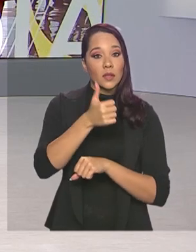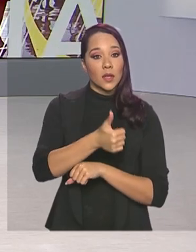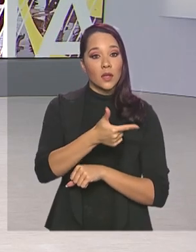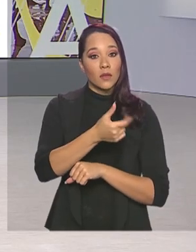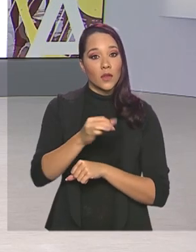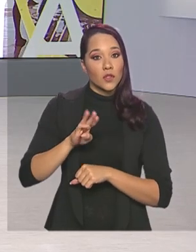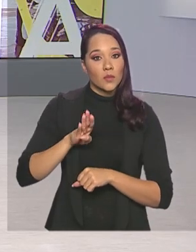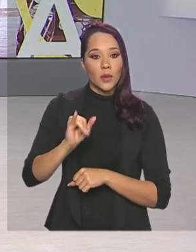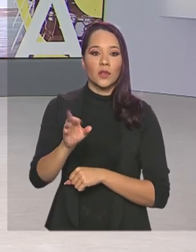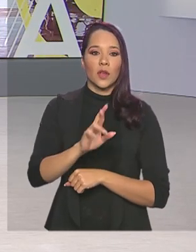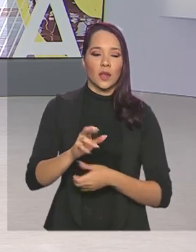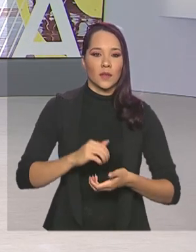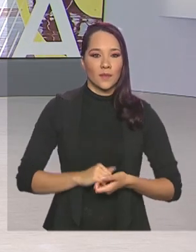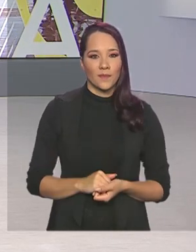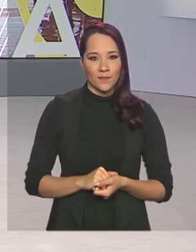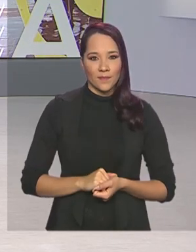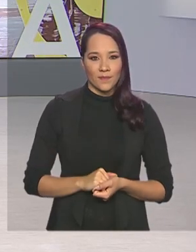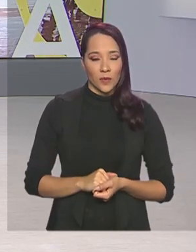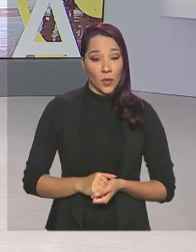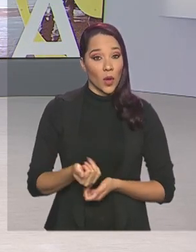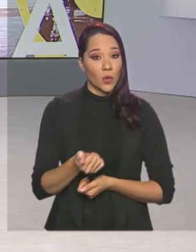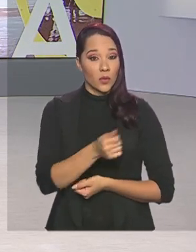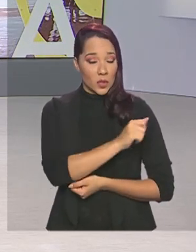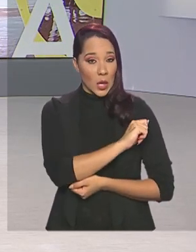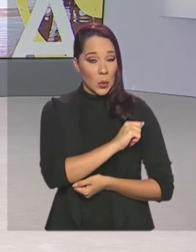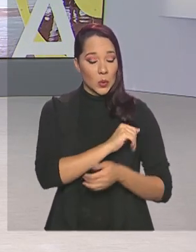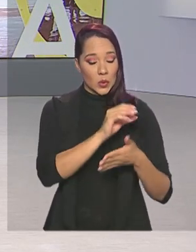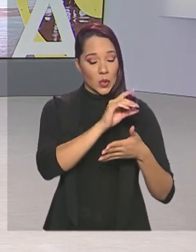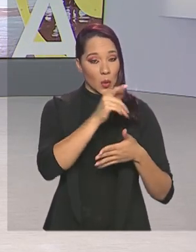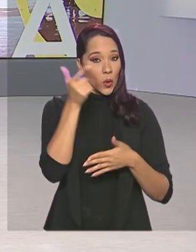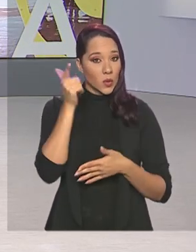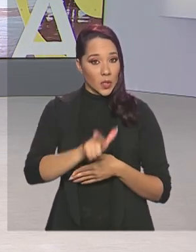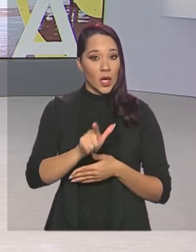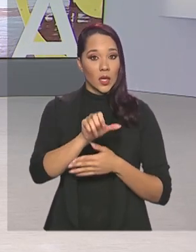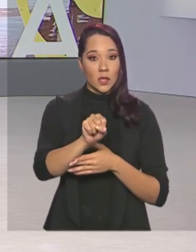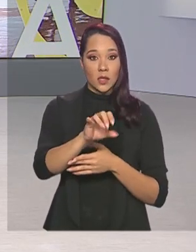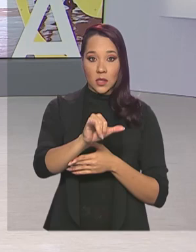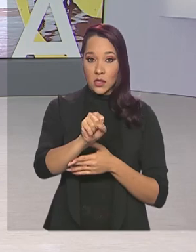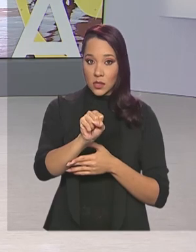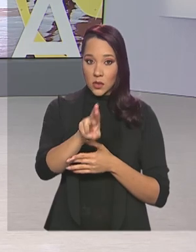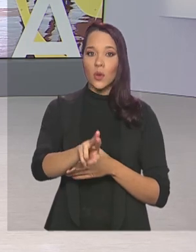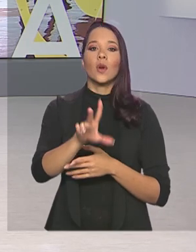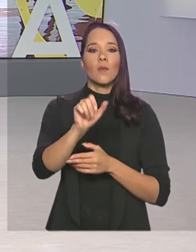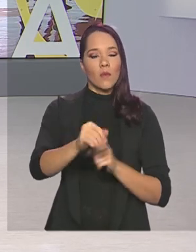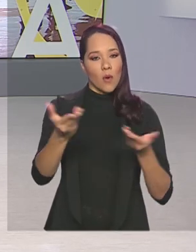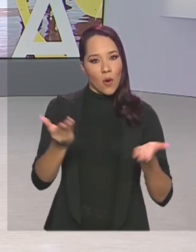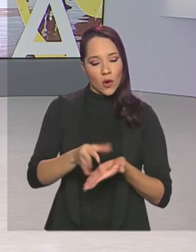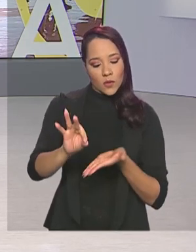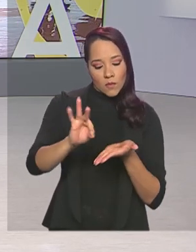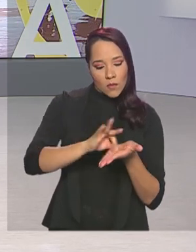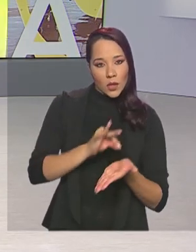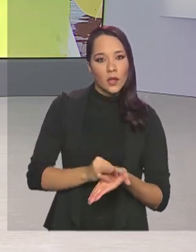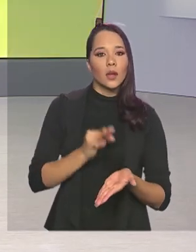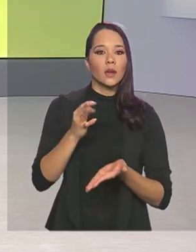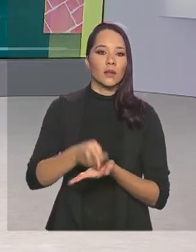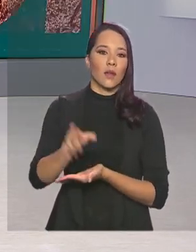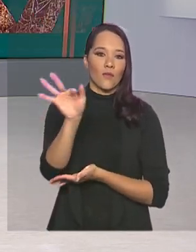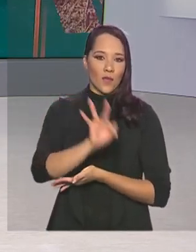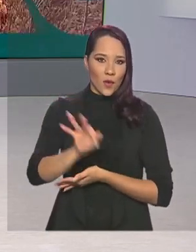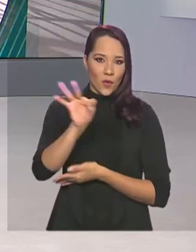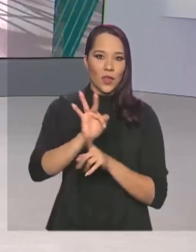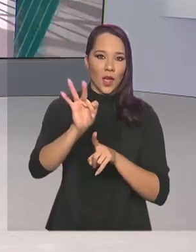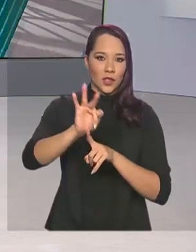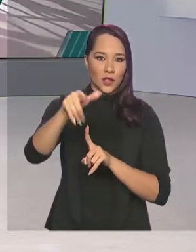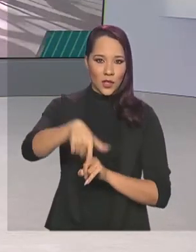Os candidatos que foram classificados no SISU já podem, partir de hoje, fazer a matrícula na instituição de ensino superior